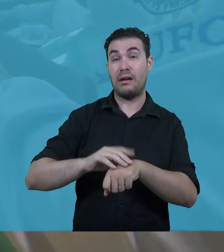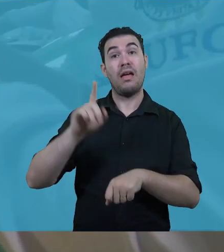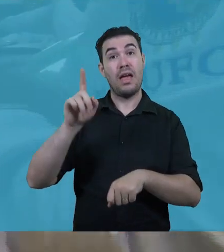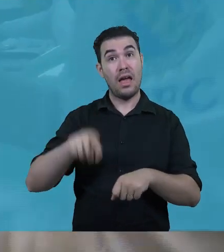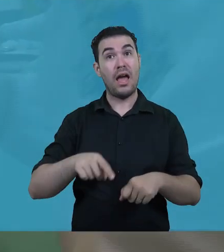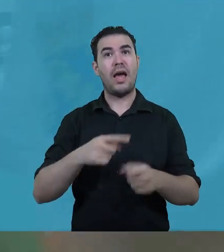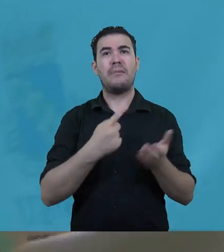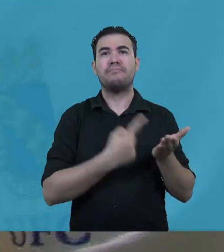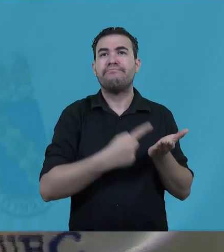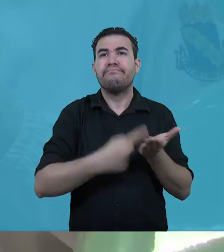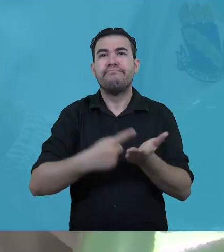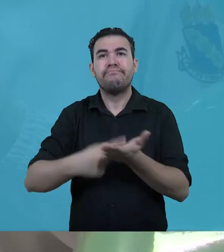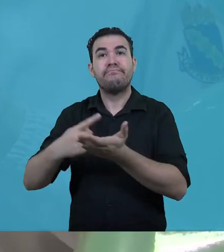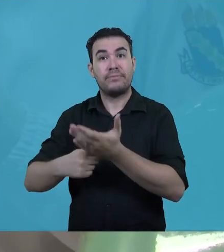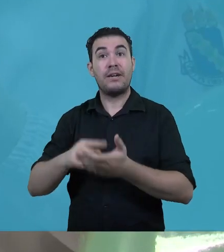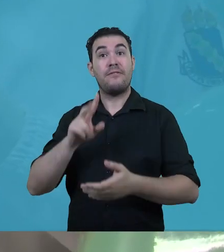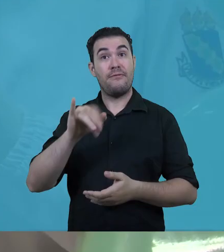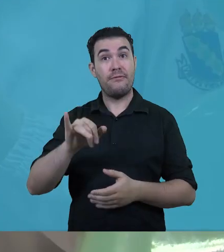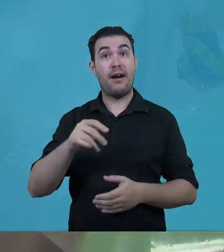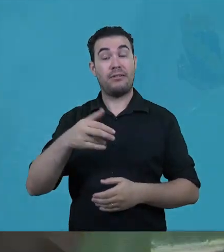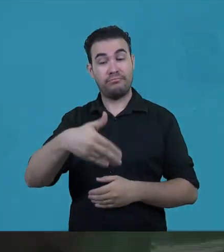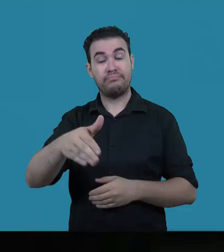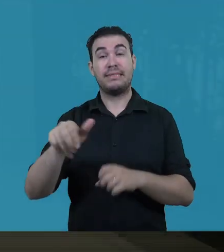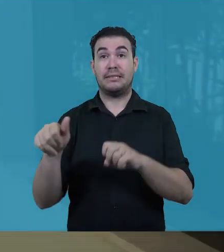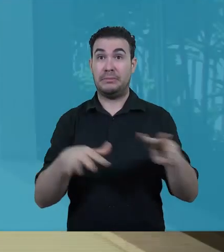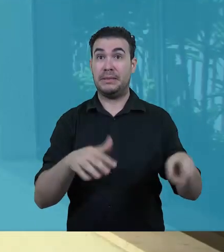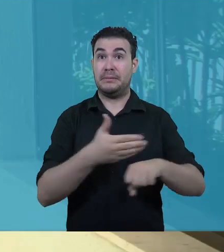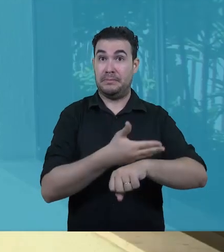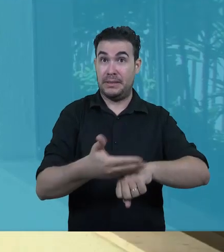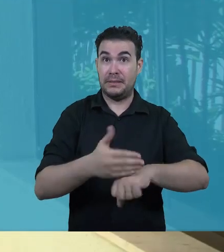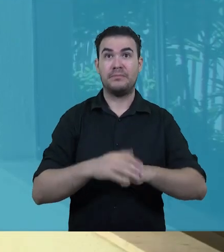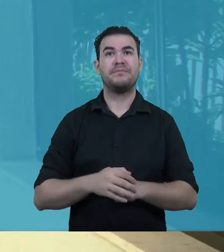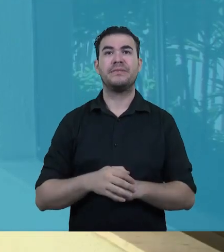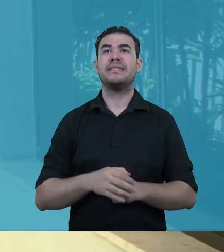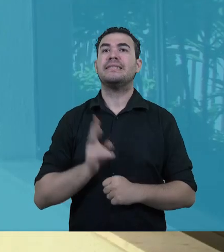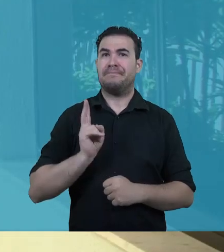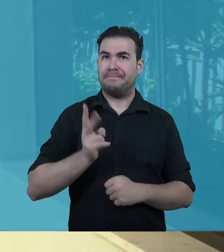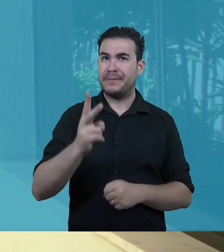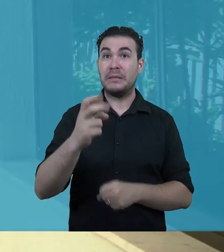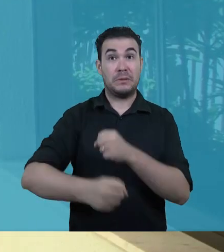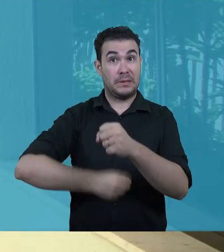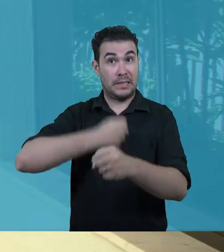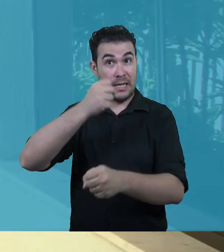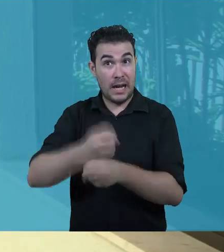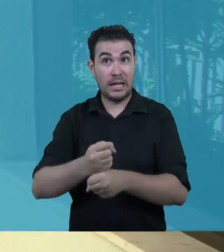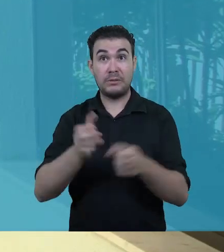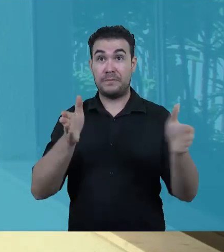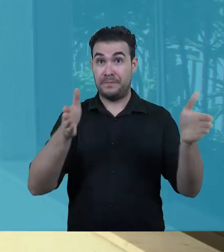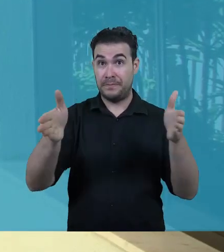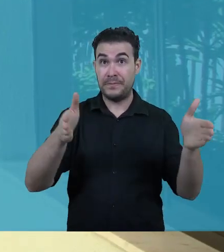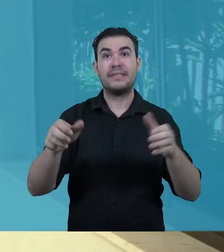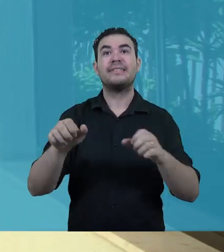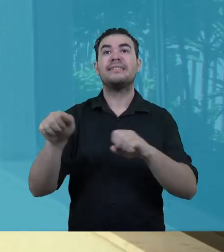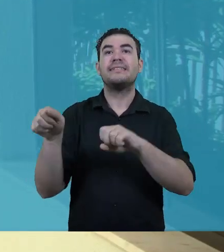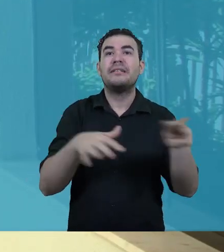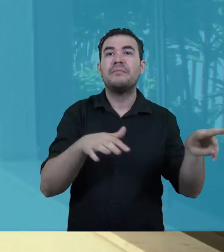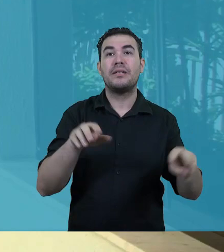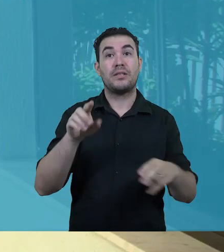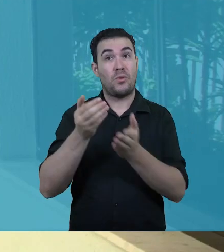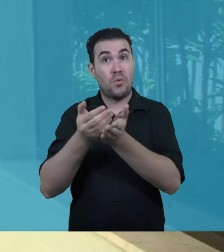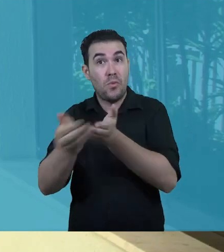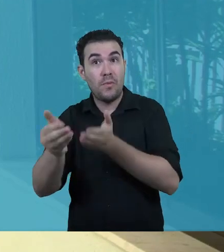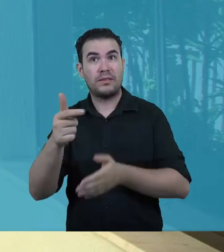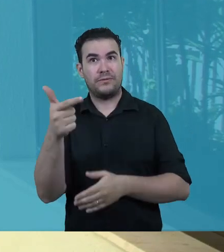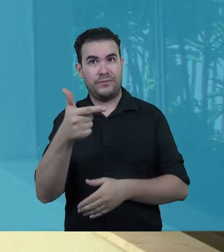das atividades que estão previstas para a Semana Branca A mobilização vai acontecer anualmente na semana do dia 22 de